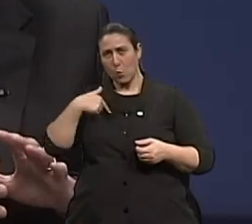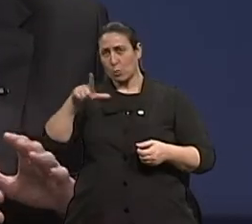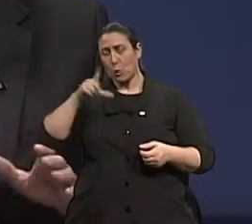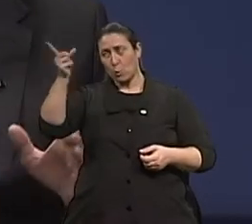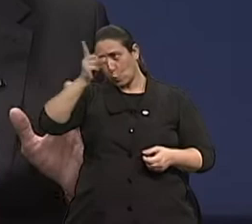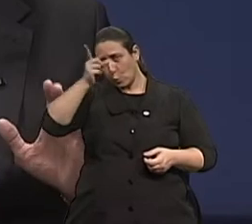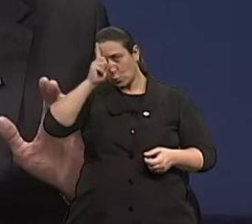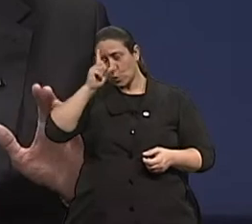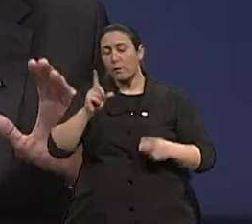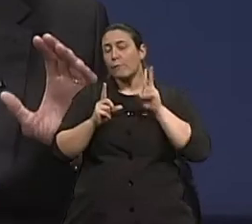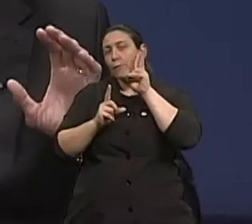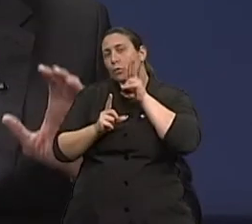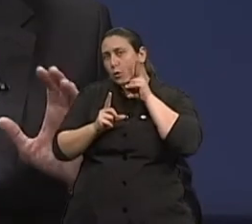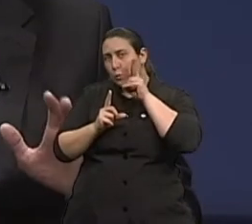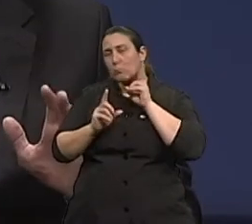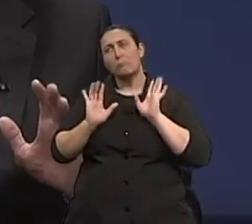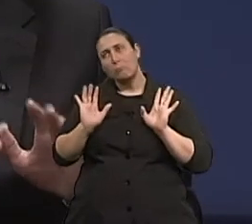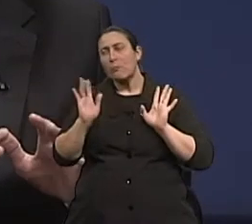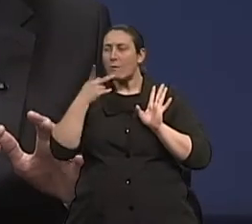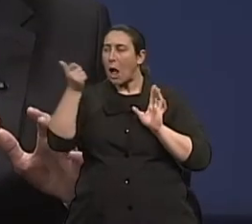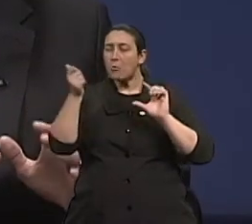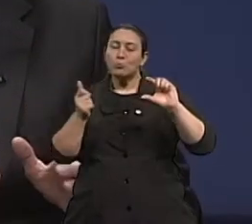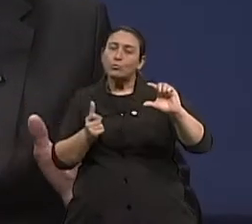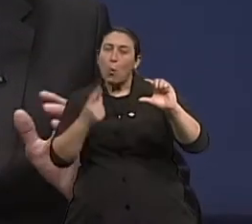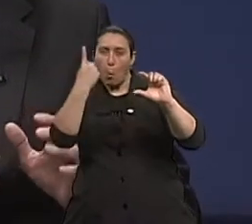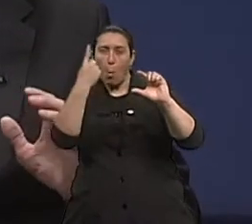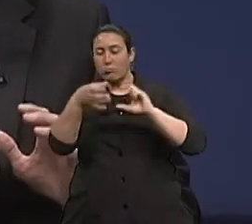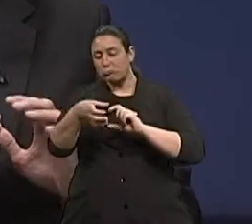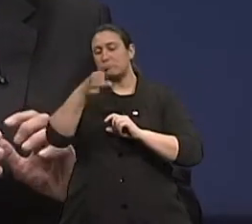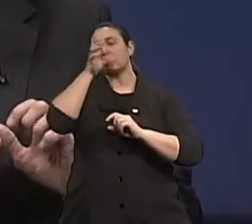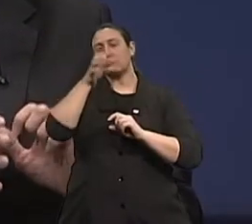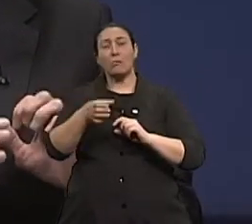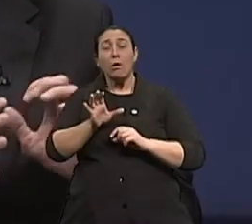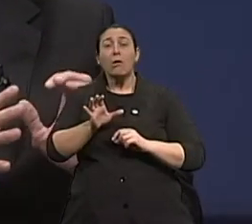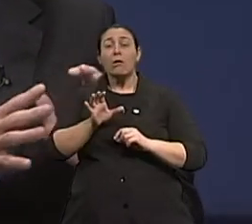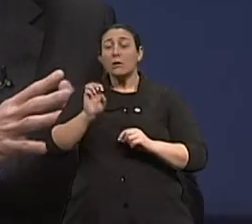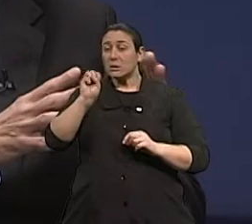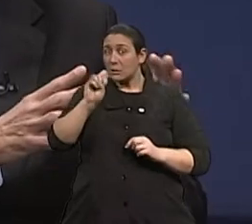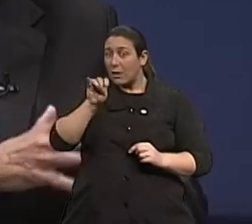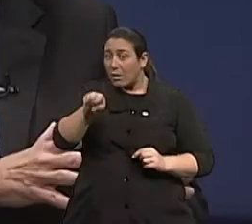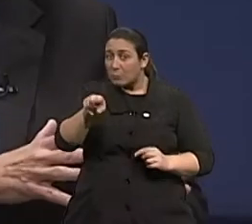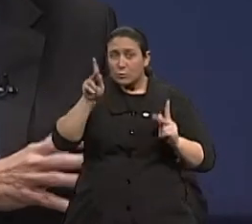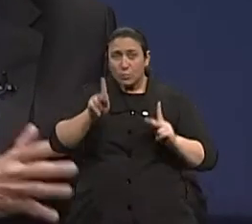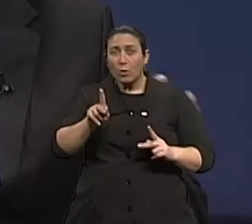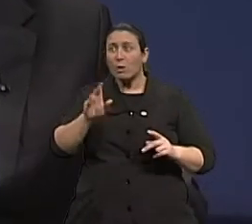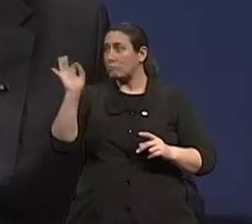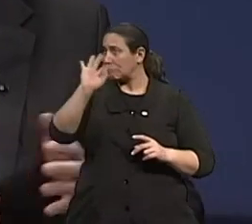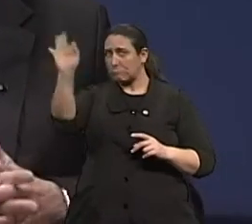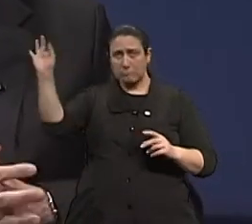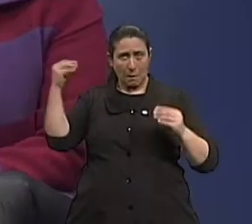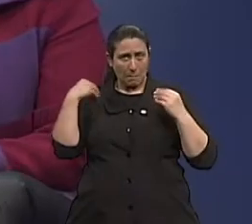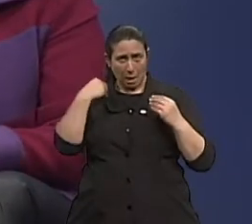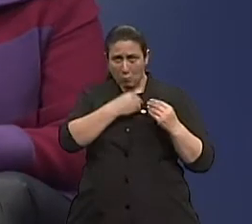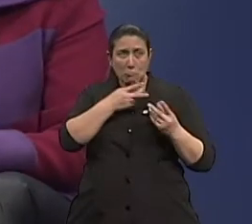vinho, numa quantidade considerada moderada, e desde que não apresente nenhuma contraindicação para tal, nada